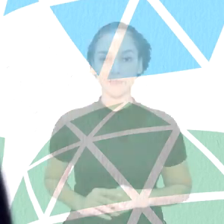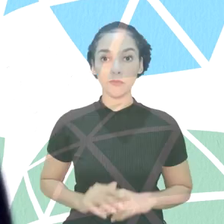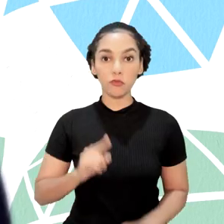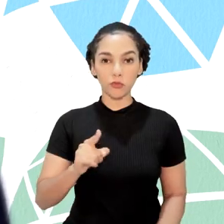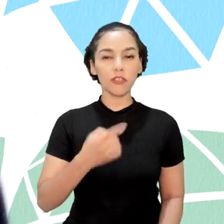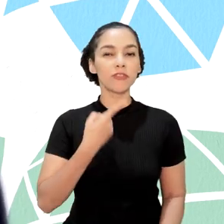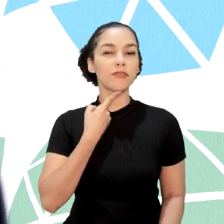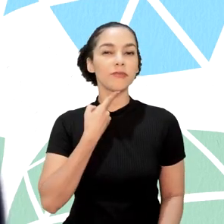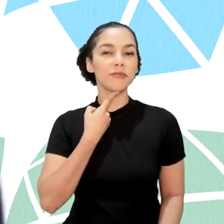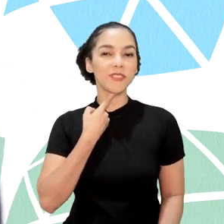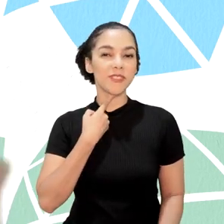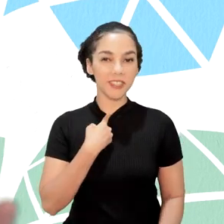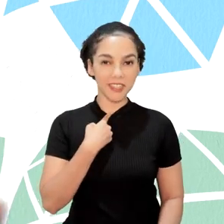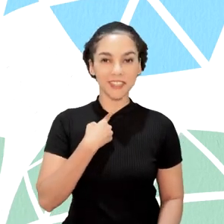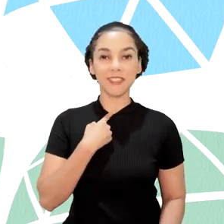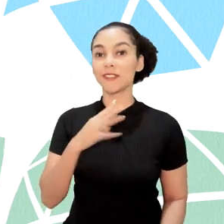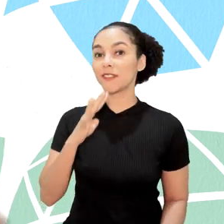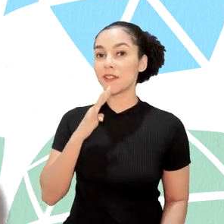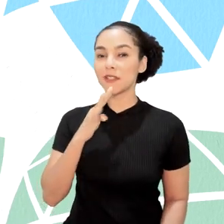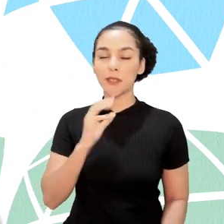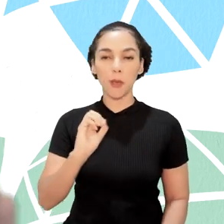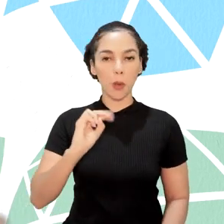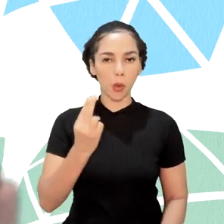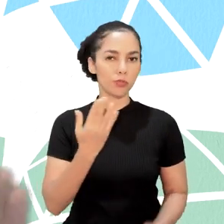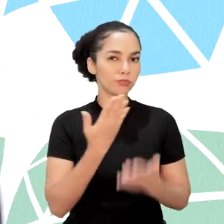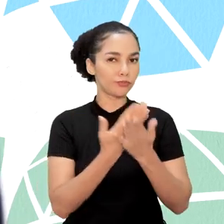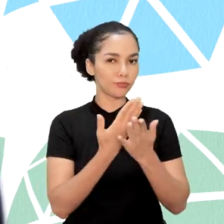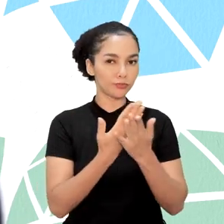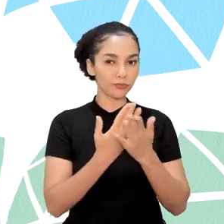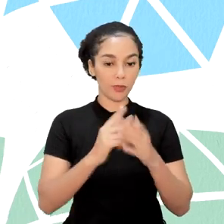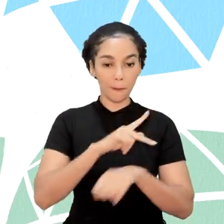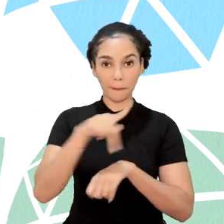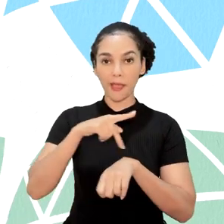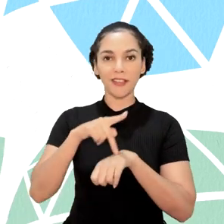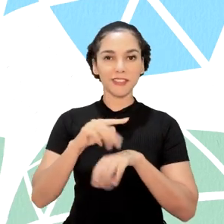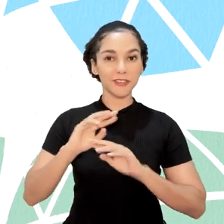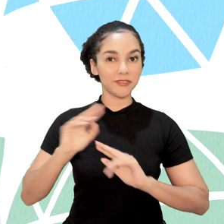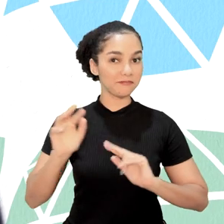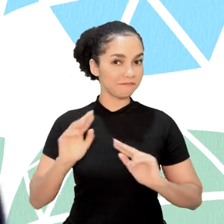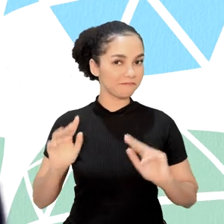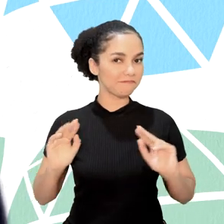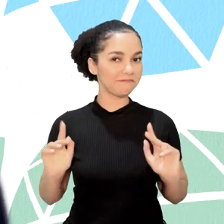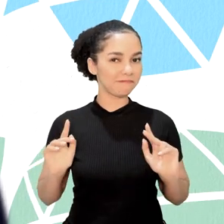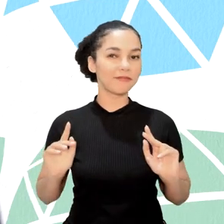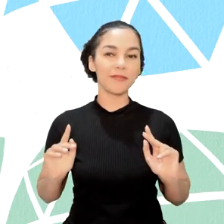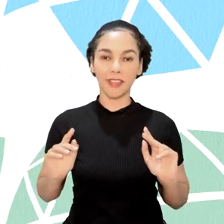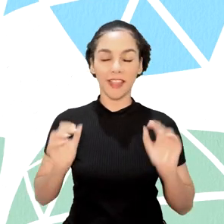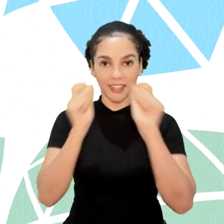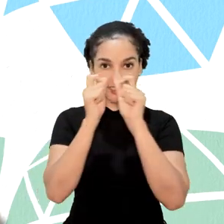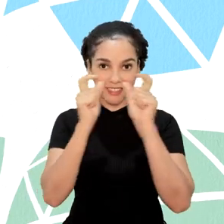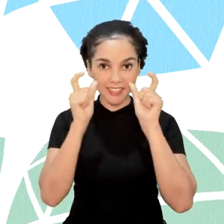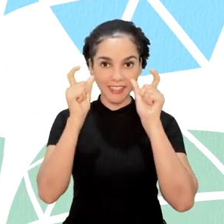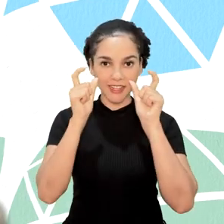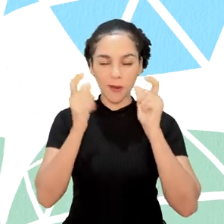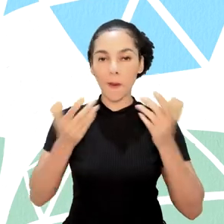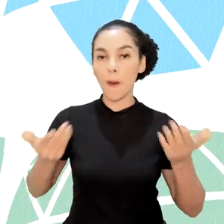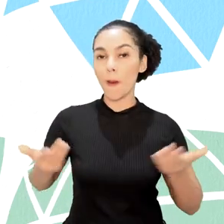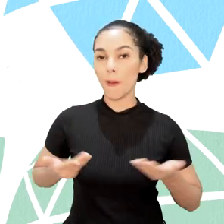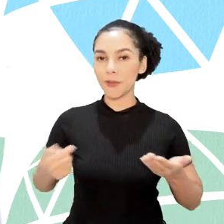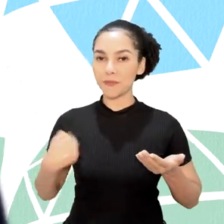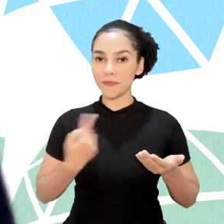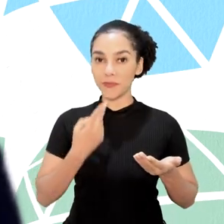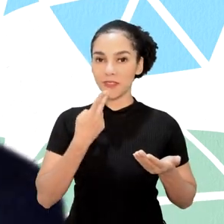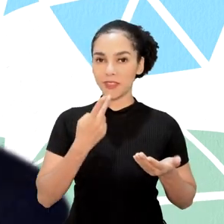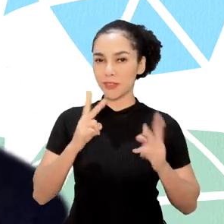Se você tem vontade de conhecer ou estudar em outros países, se liga, porque hoje vamos